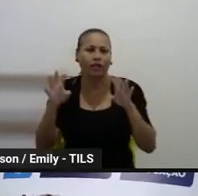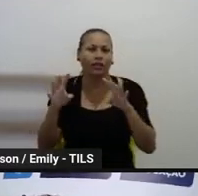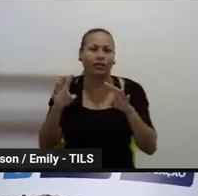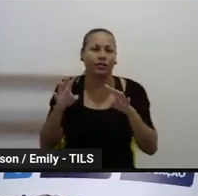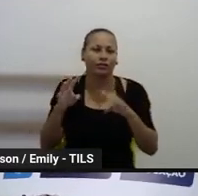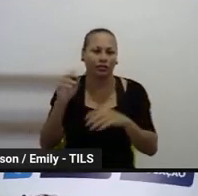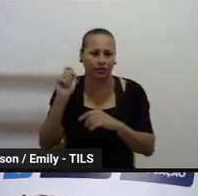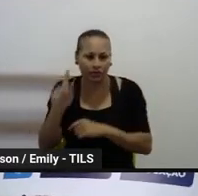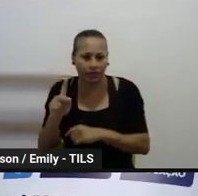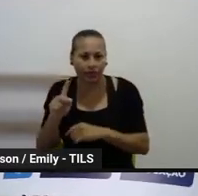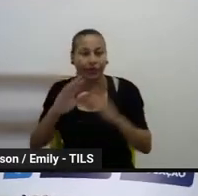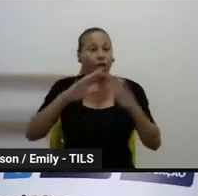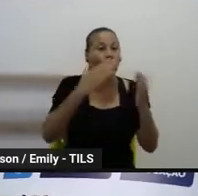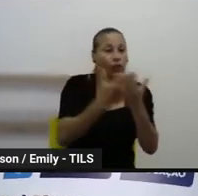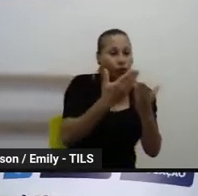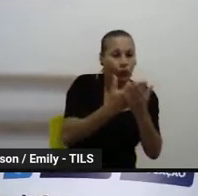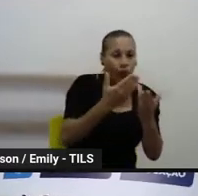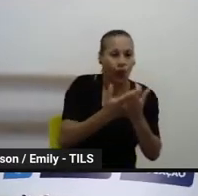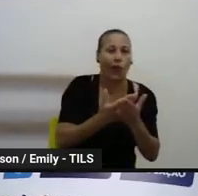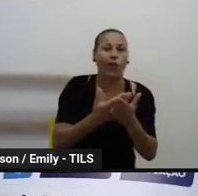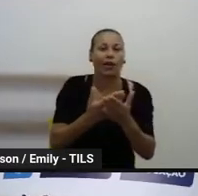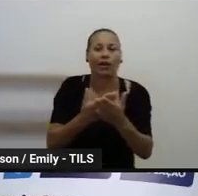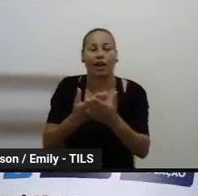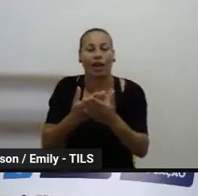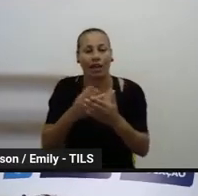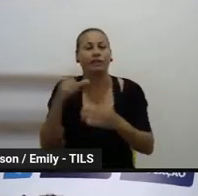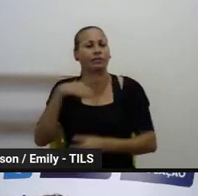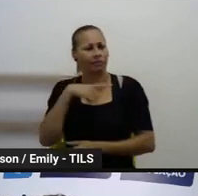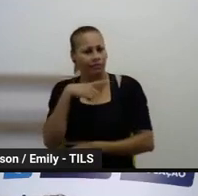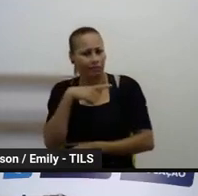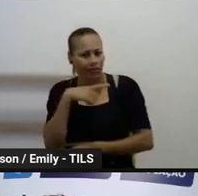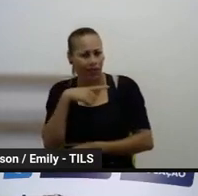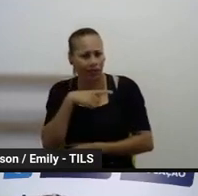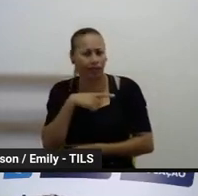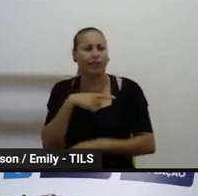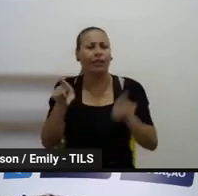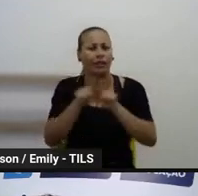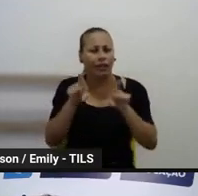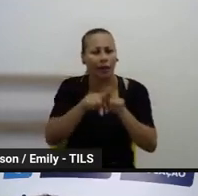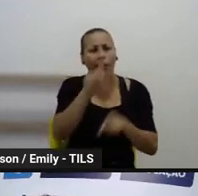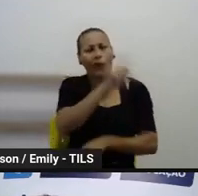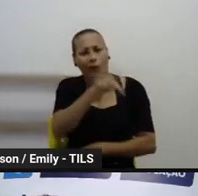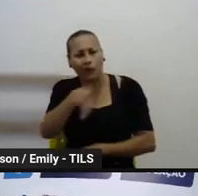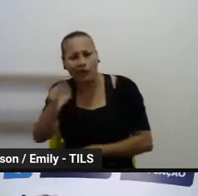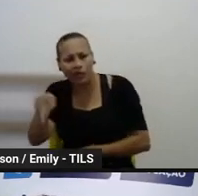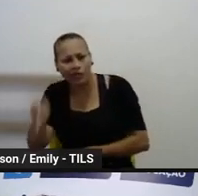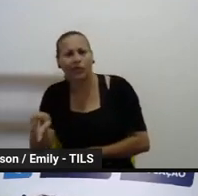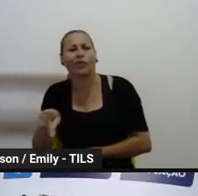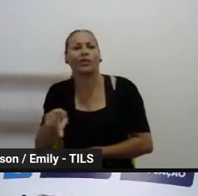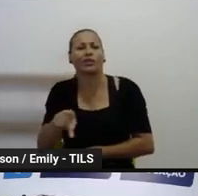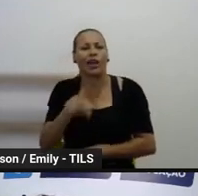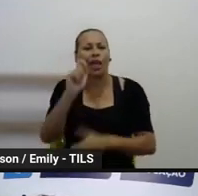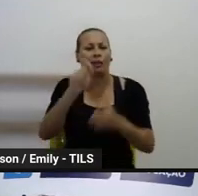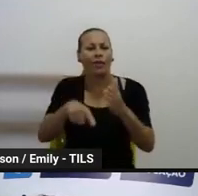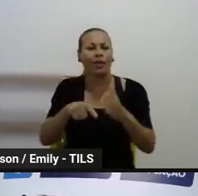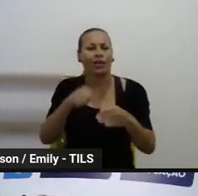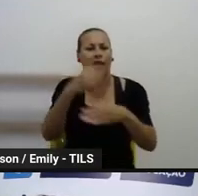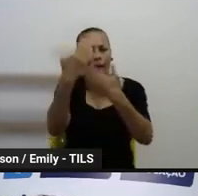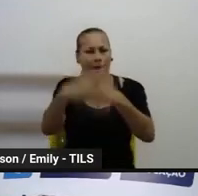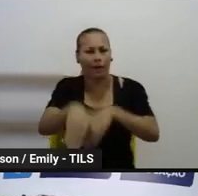As escolas recebem essas avaliações e os professores aplicam as avaliações, mas a